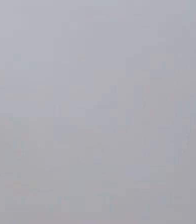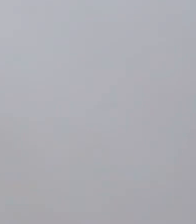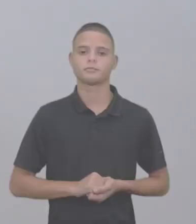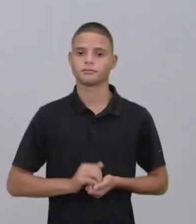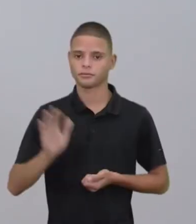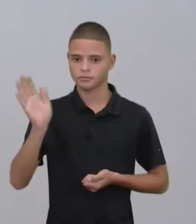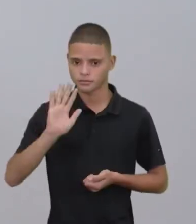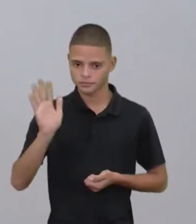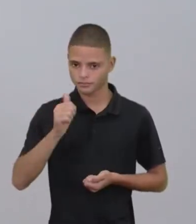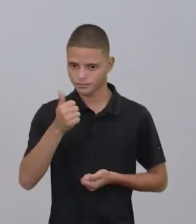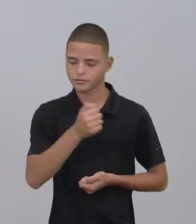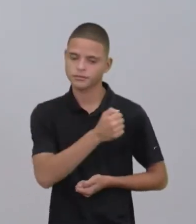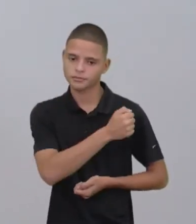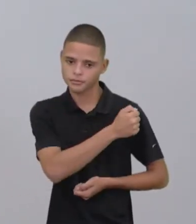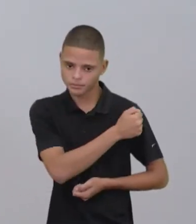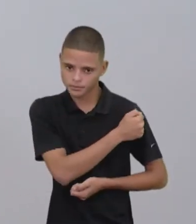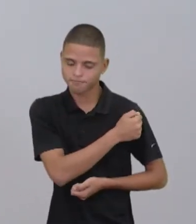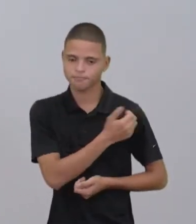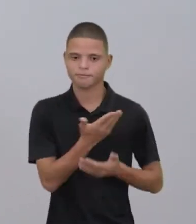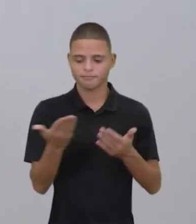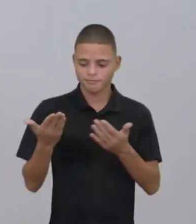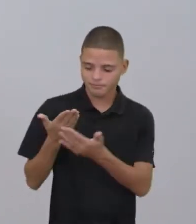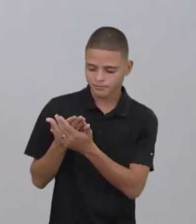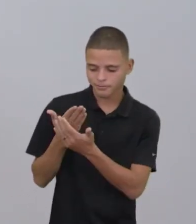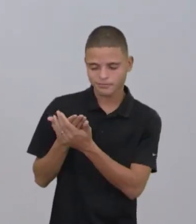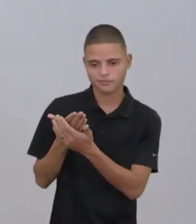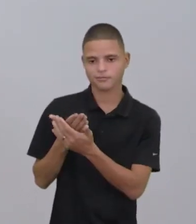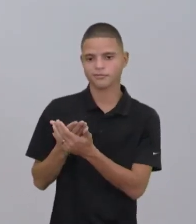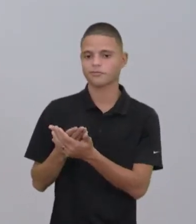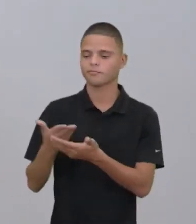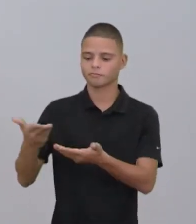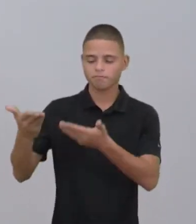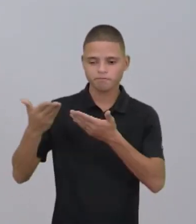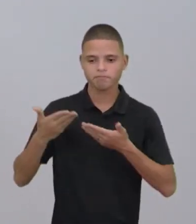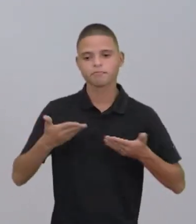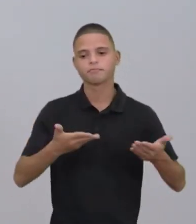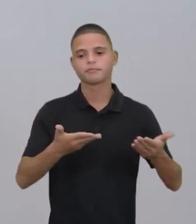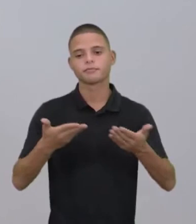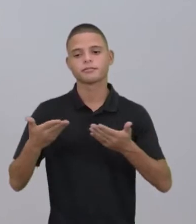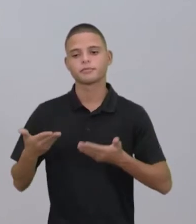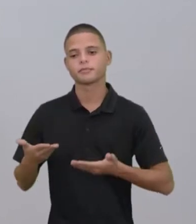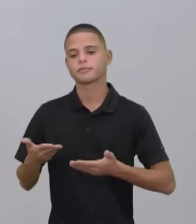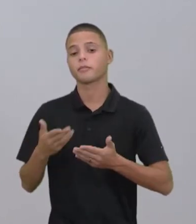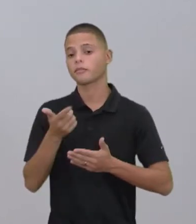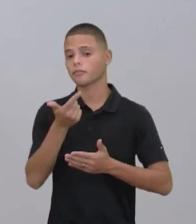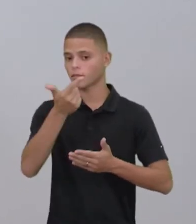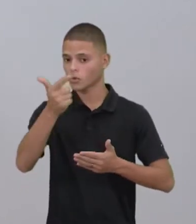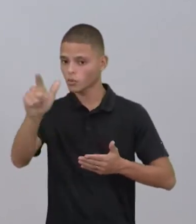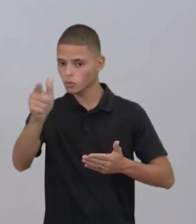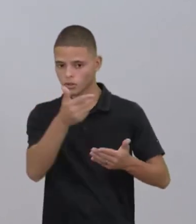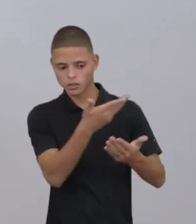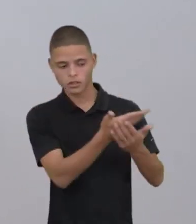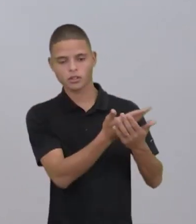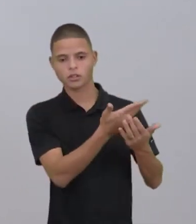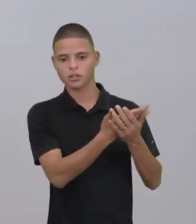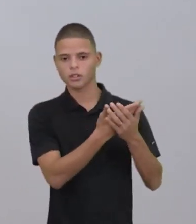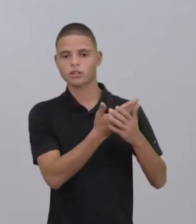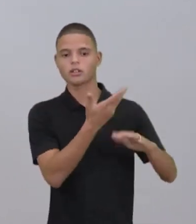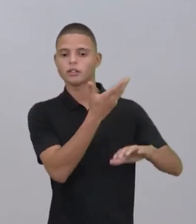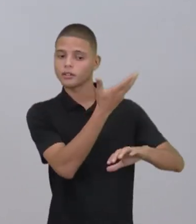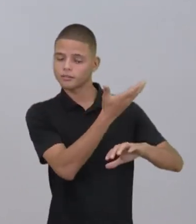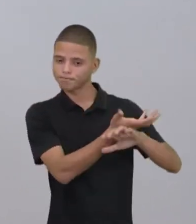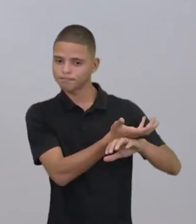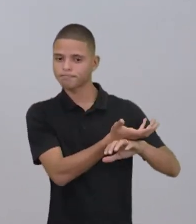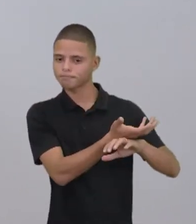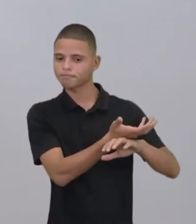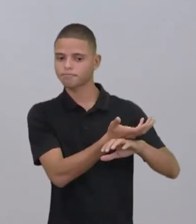Olá, alunos! Olá, estudantes! Sejam todos muito bem-vindos a mais uma aula do nosso componente